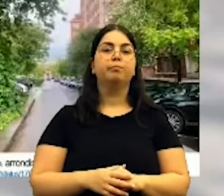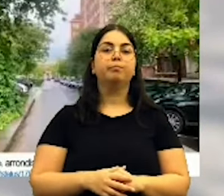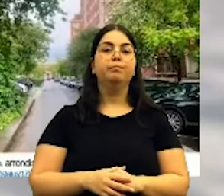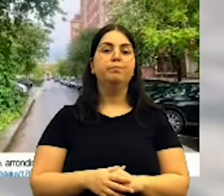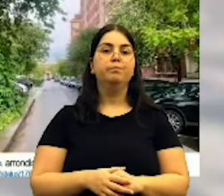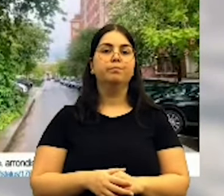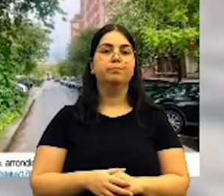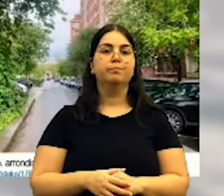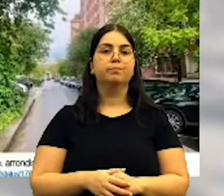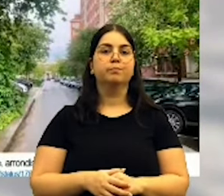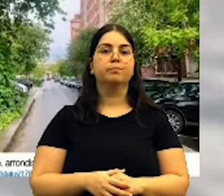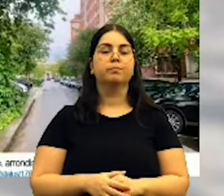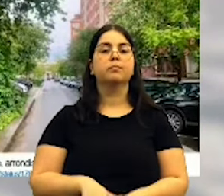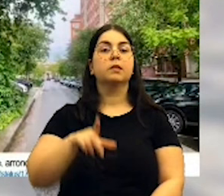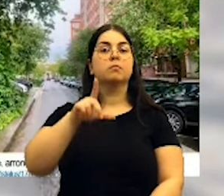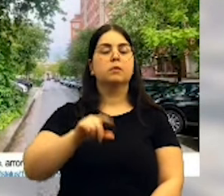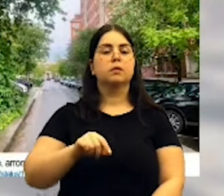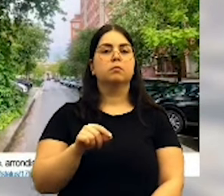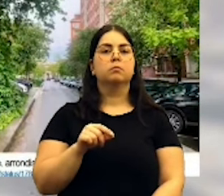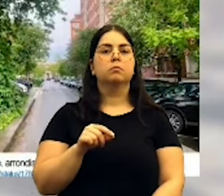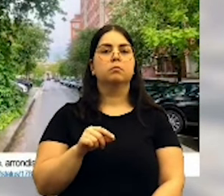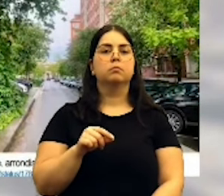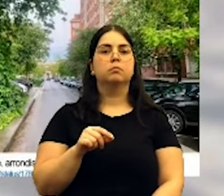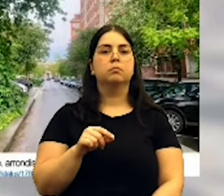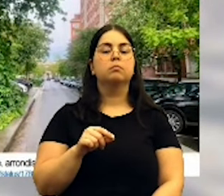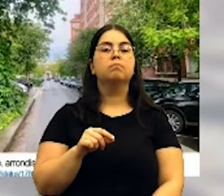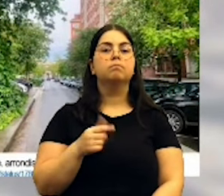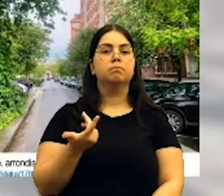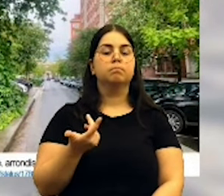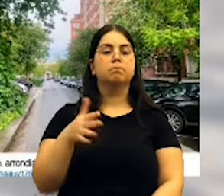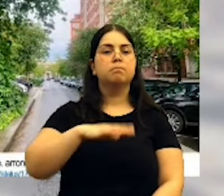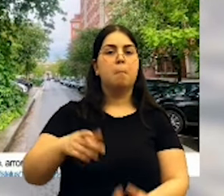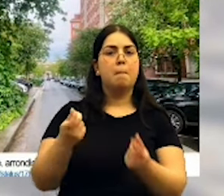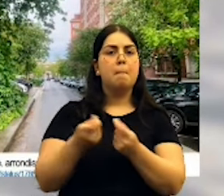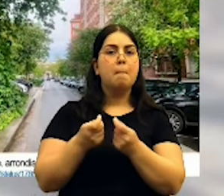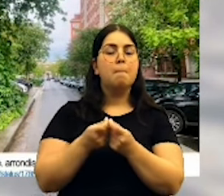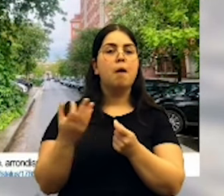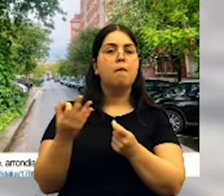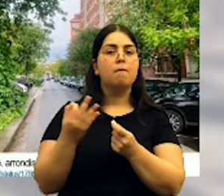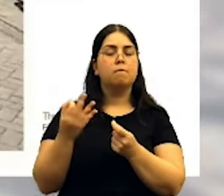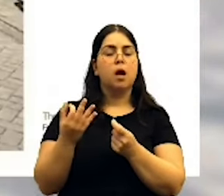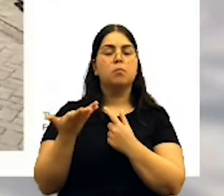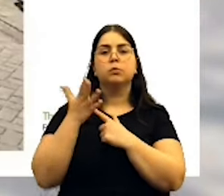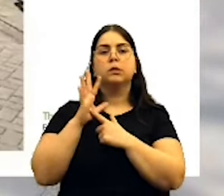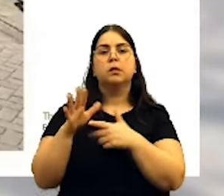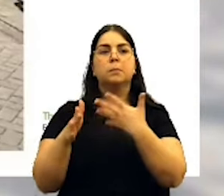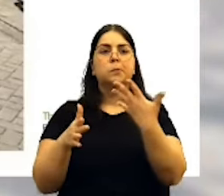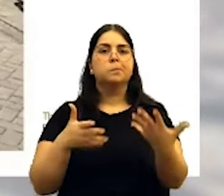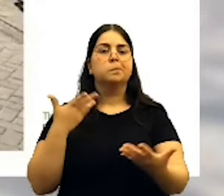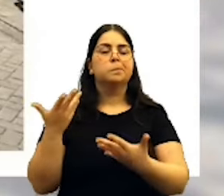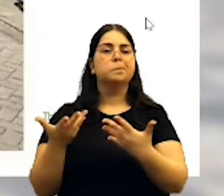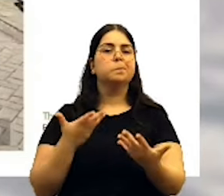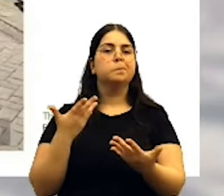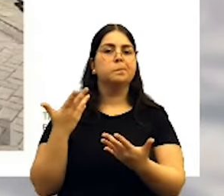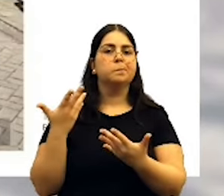E aqui, mais perto até, temos exemplos de,